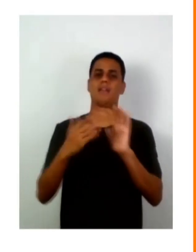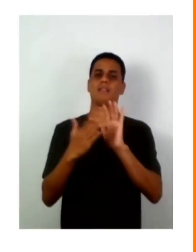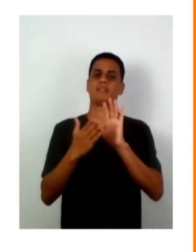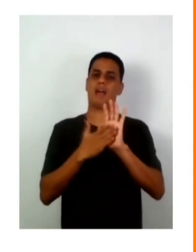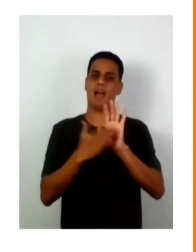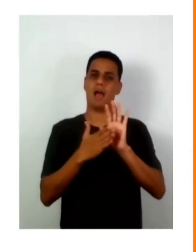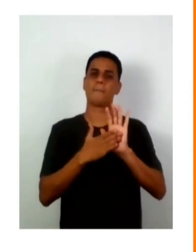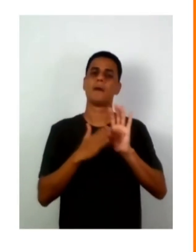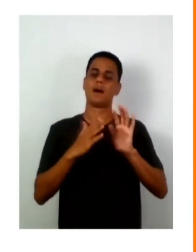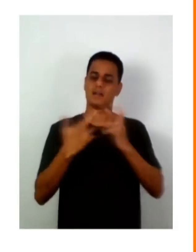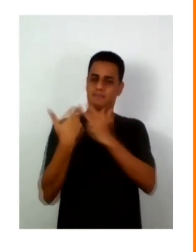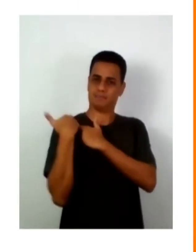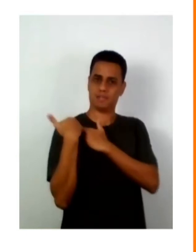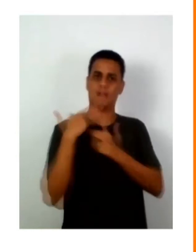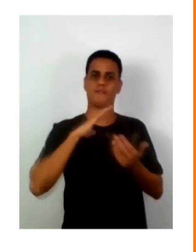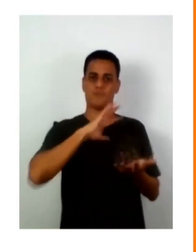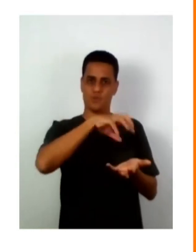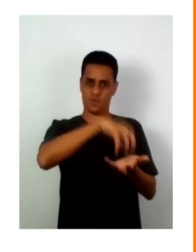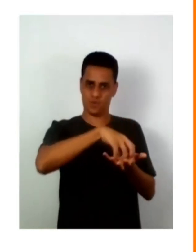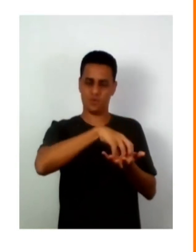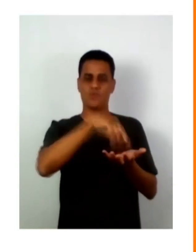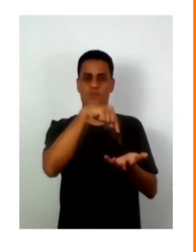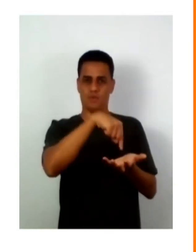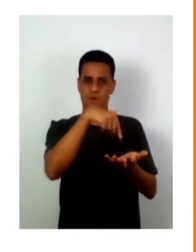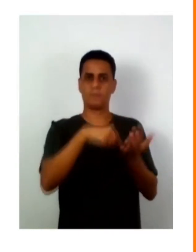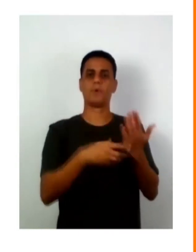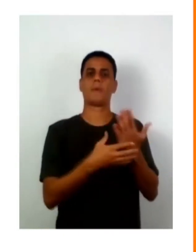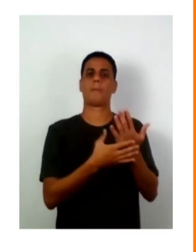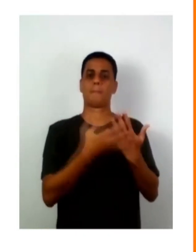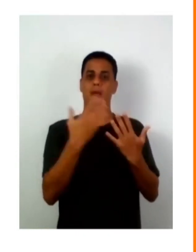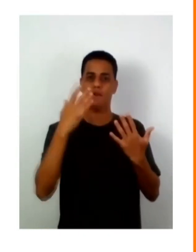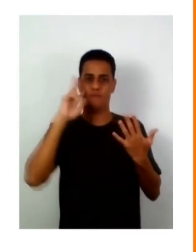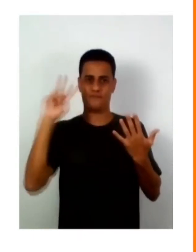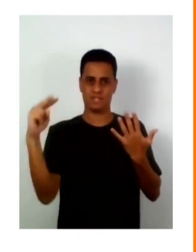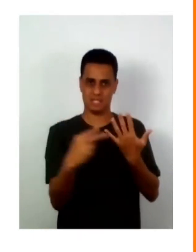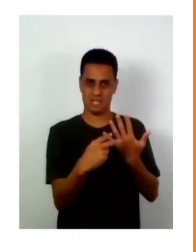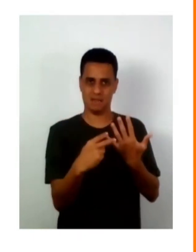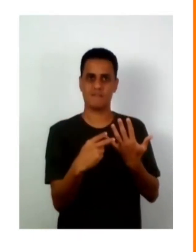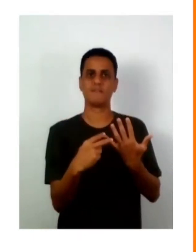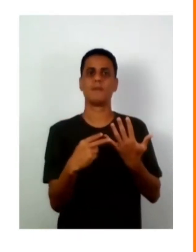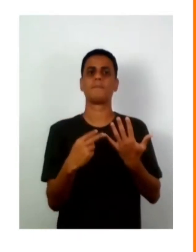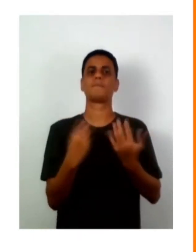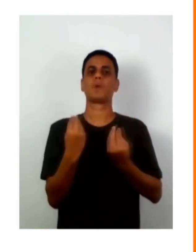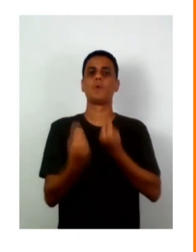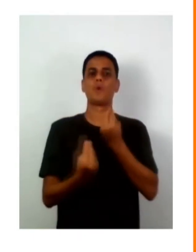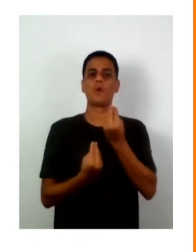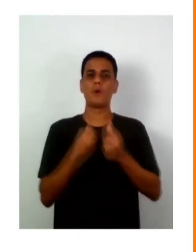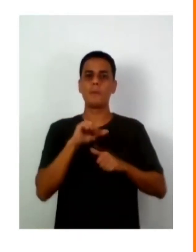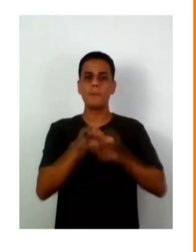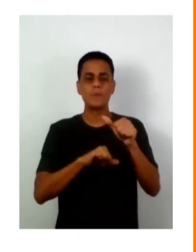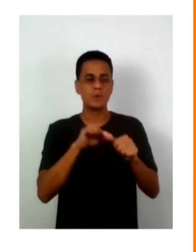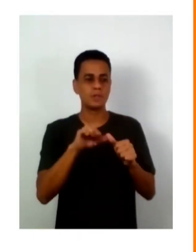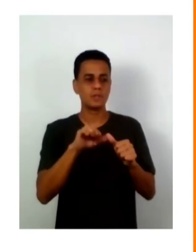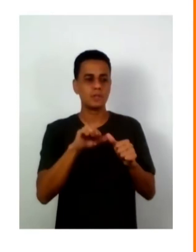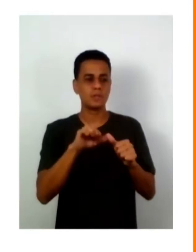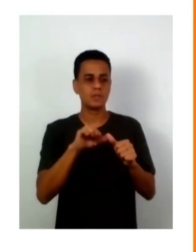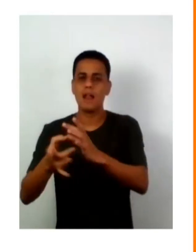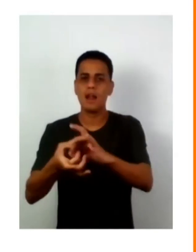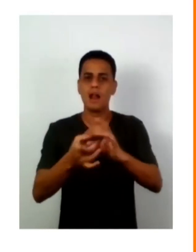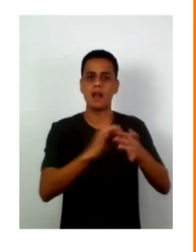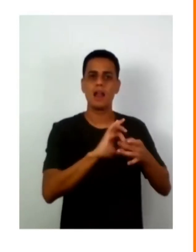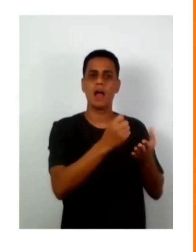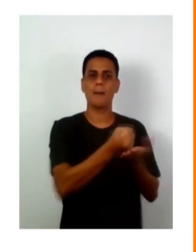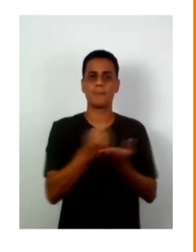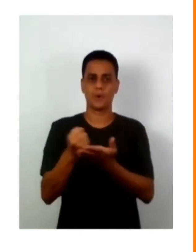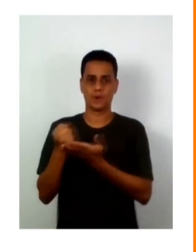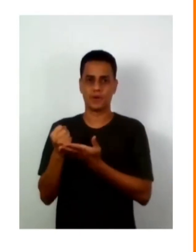a seguinte etapa da análise do modelo de manos visíveis para que os líderes possam ver as suas rotas e as suas